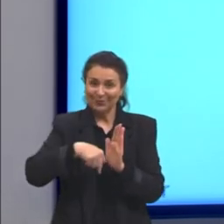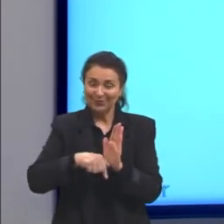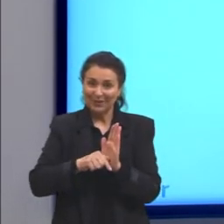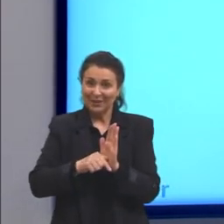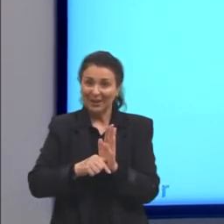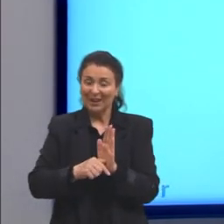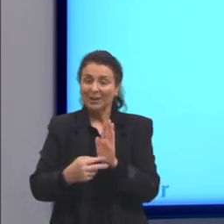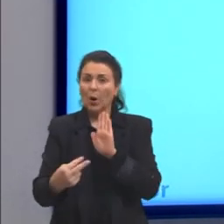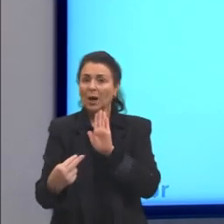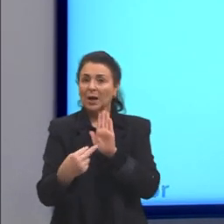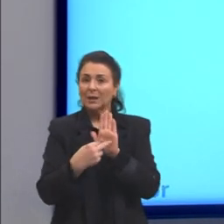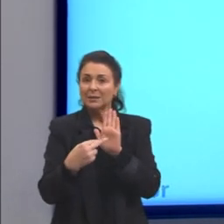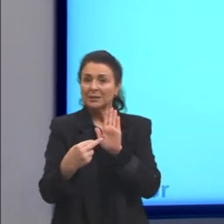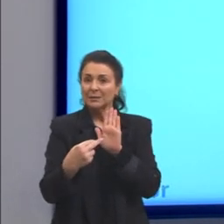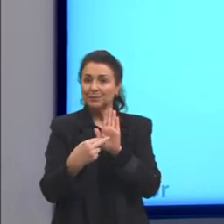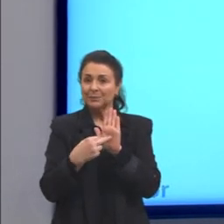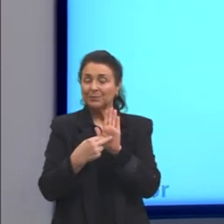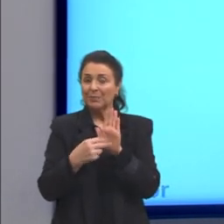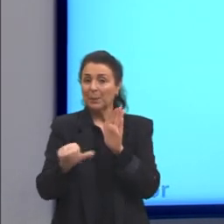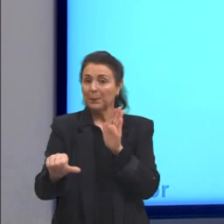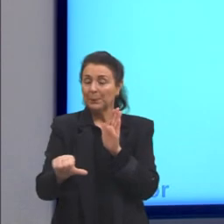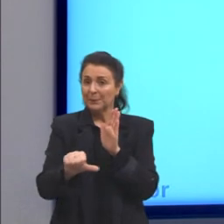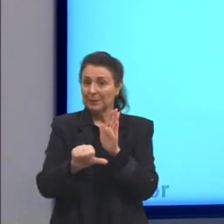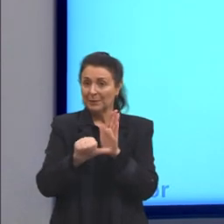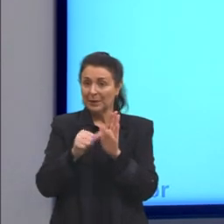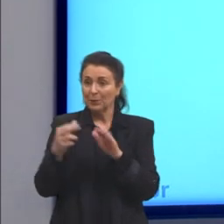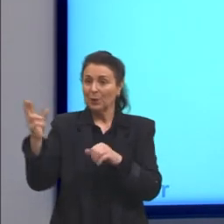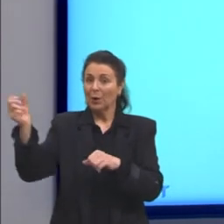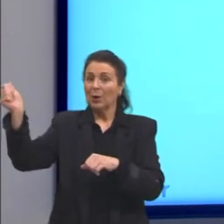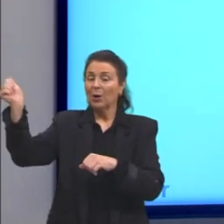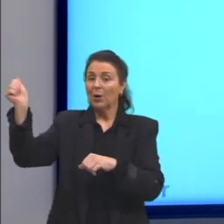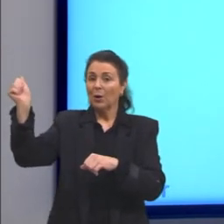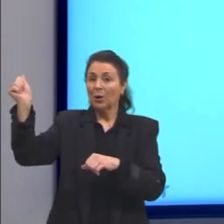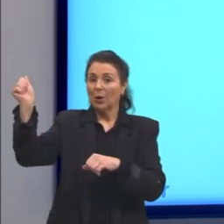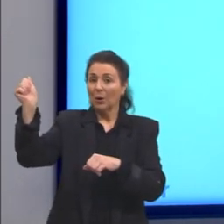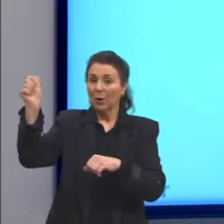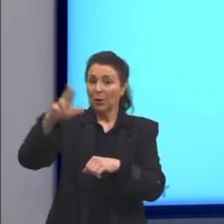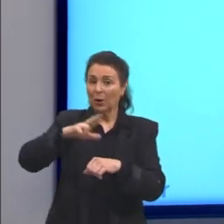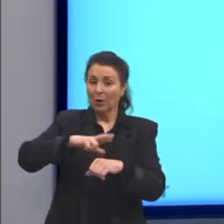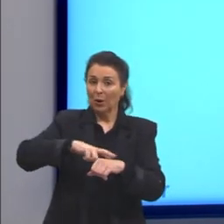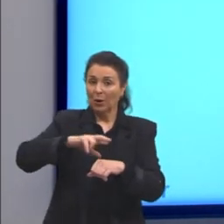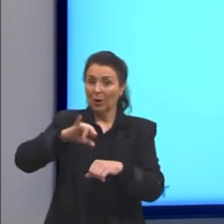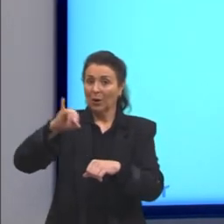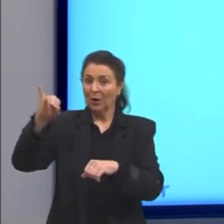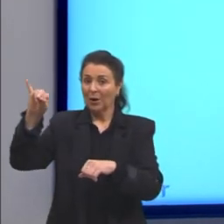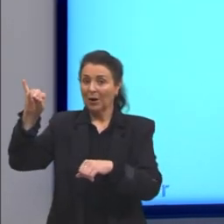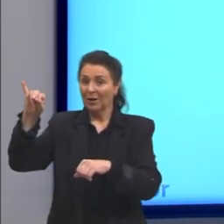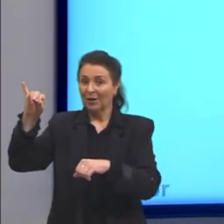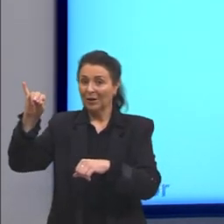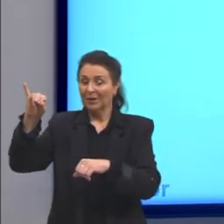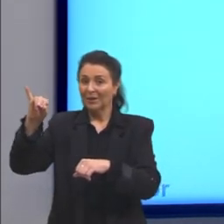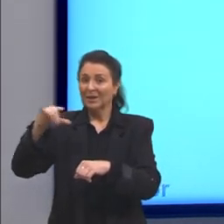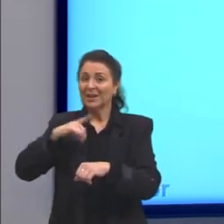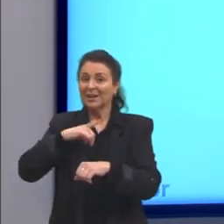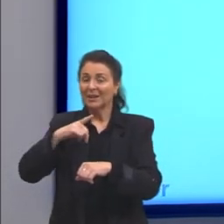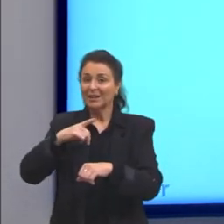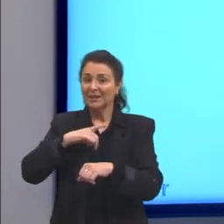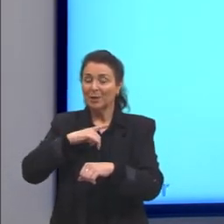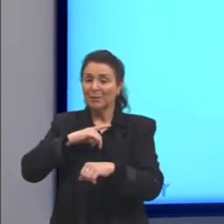prestem atenção na ordem. Primeiro, irradiação, como eu já falei, pode aparecer com esse nome também, e